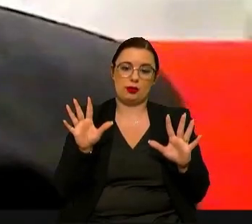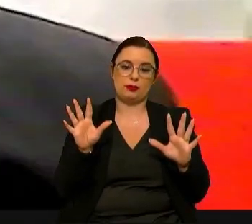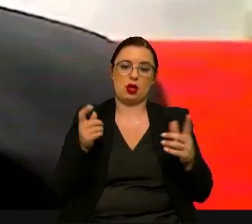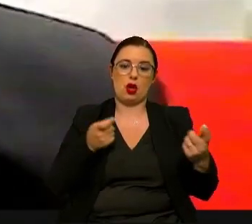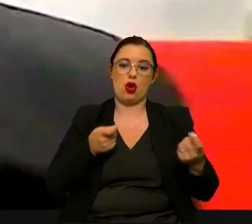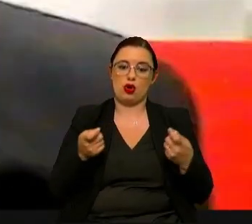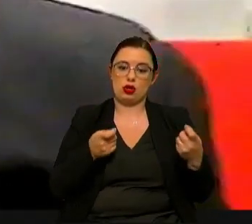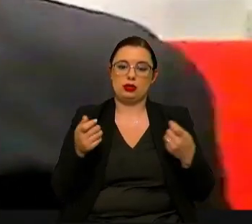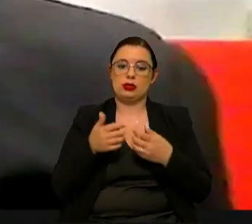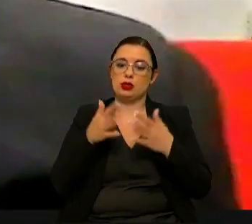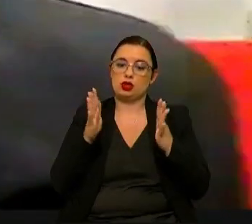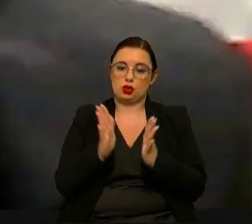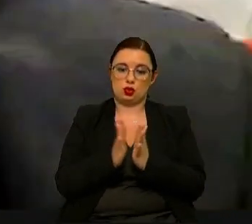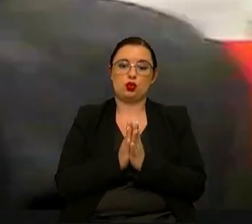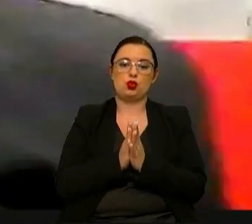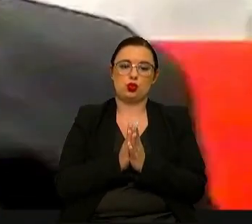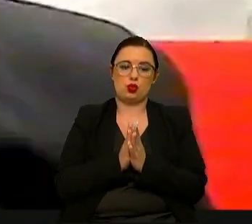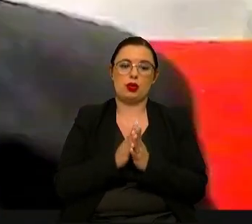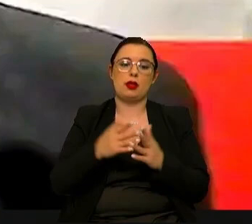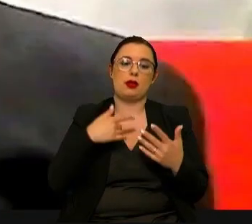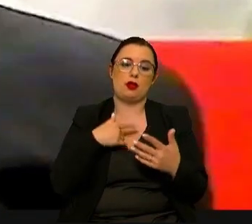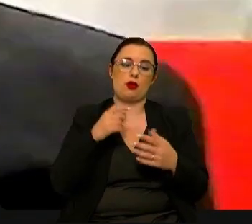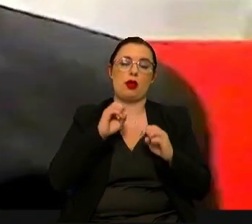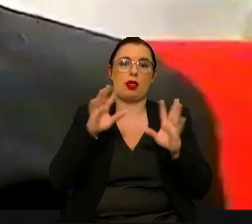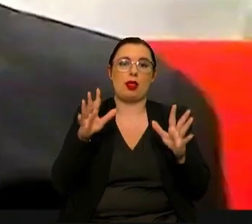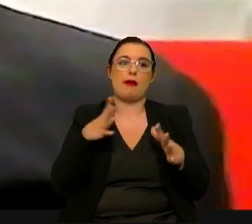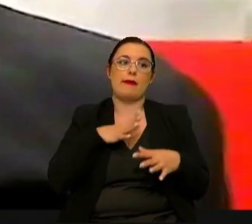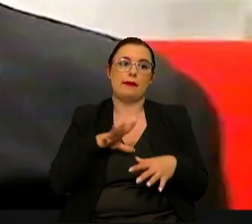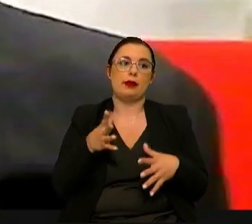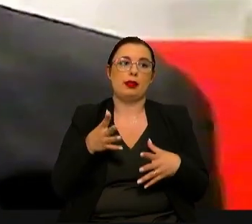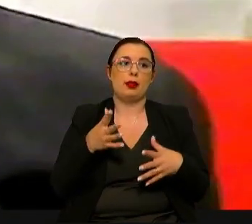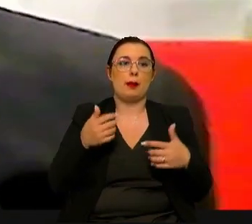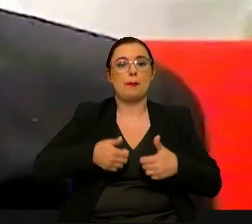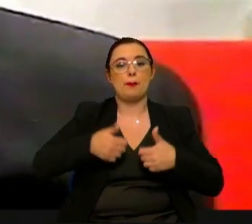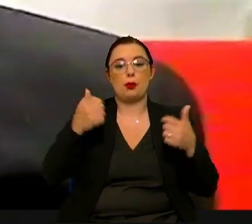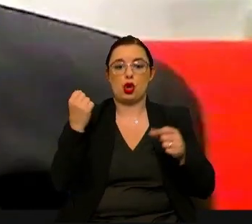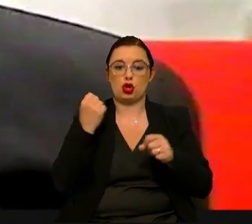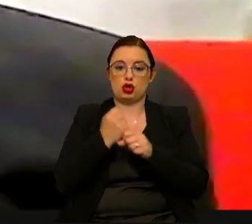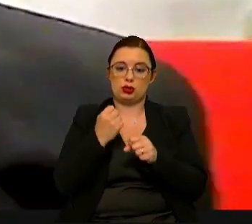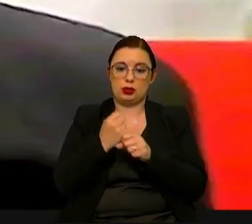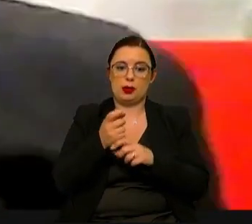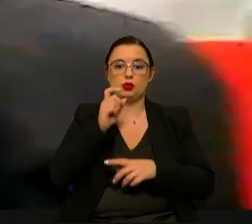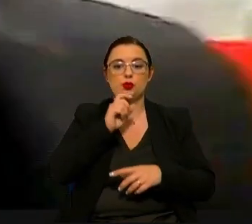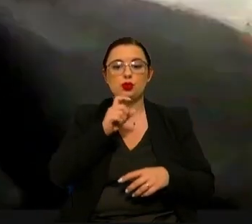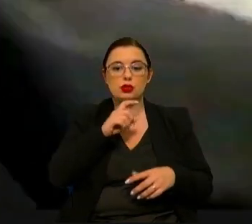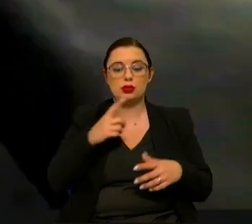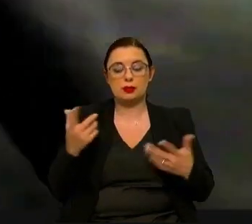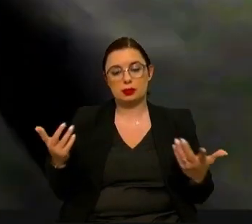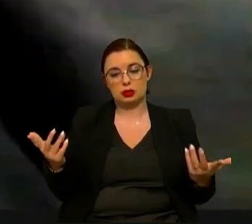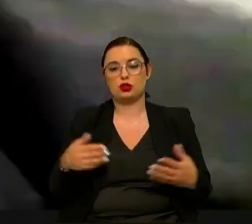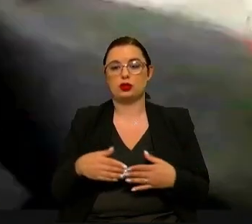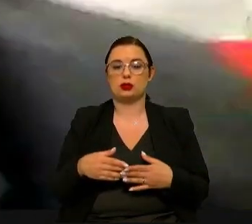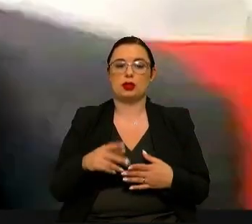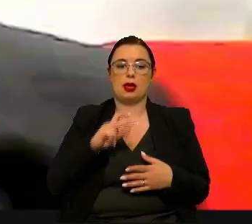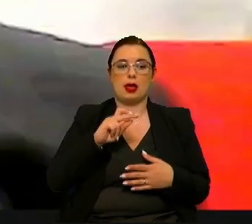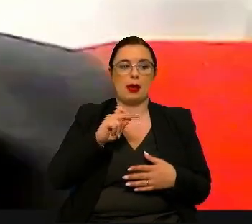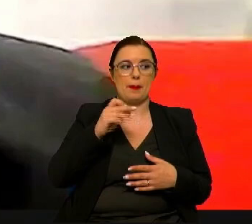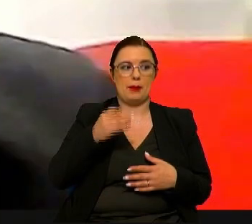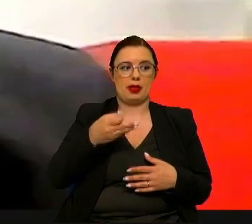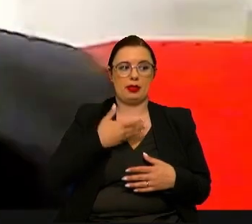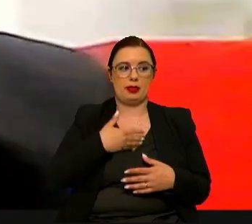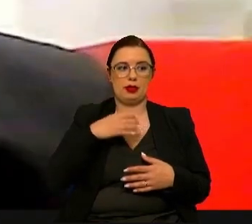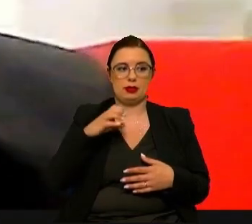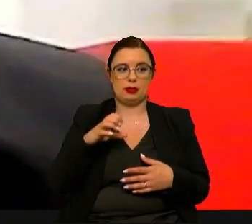organização. Agradeço, obviamente, os melhores trabalhos possíveis à APCT,